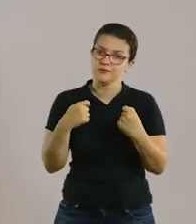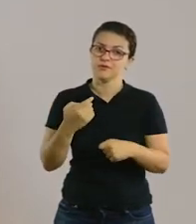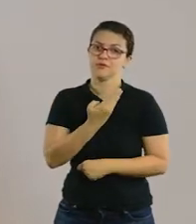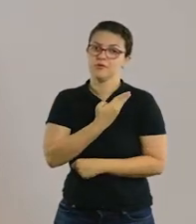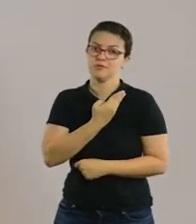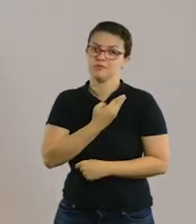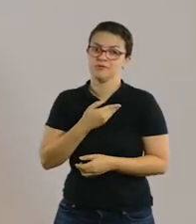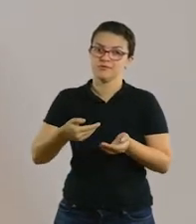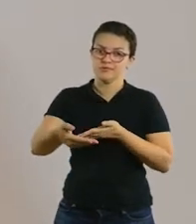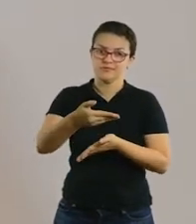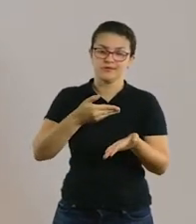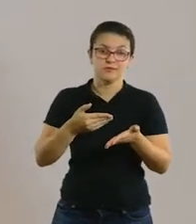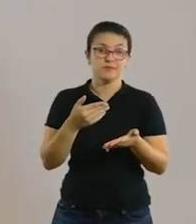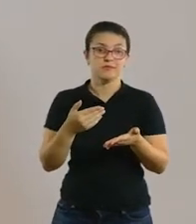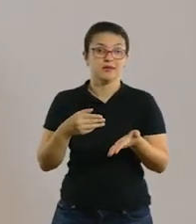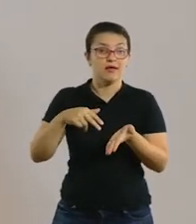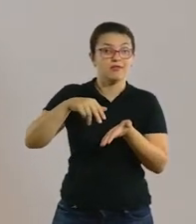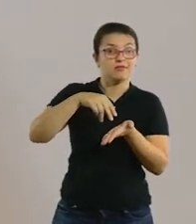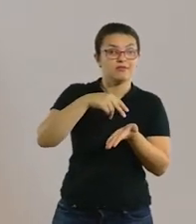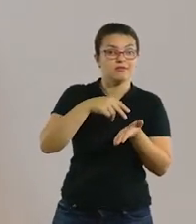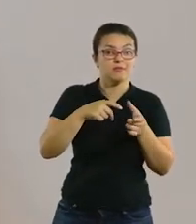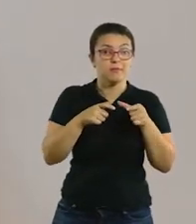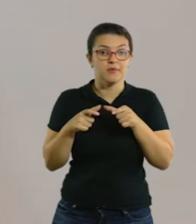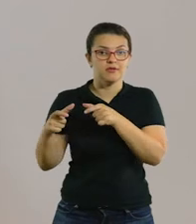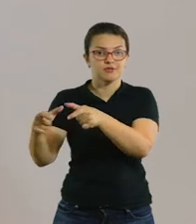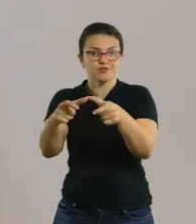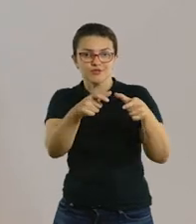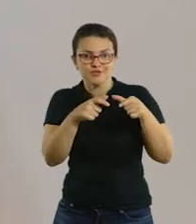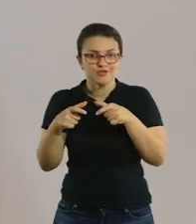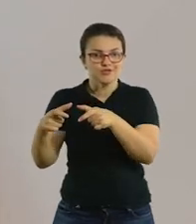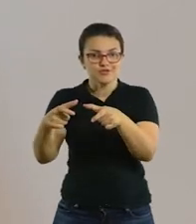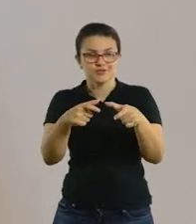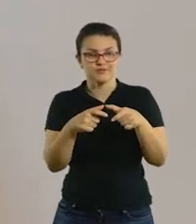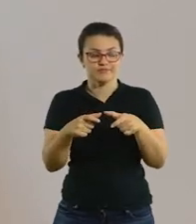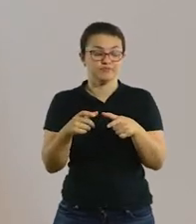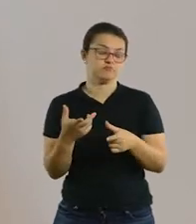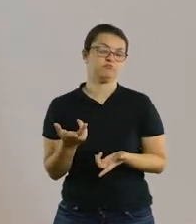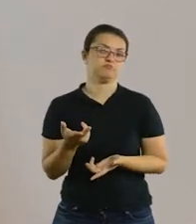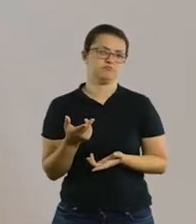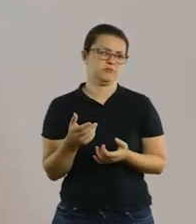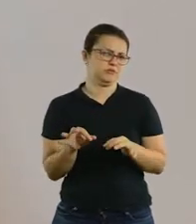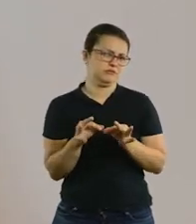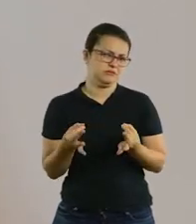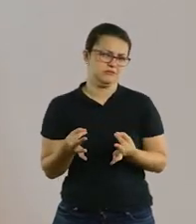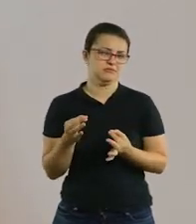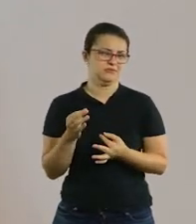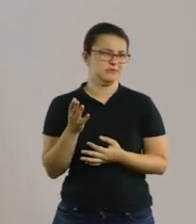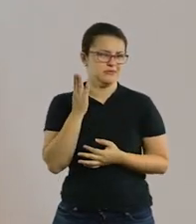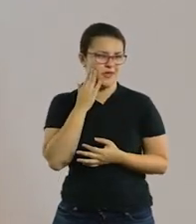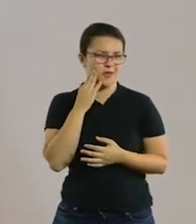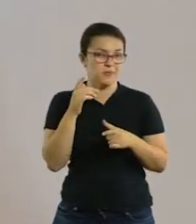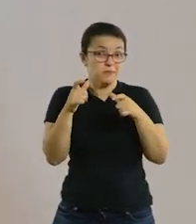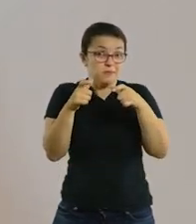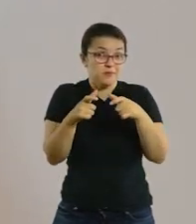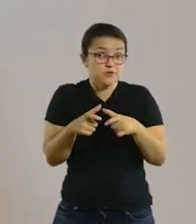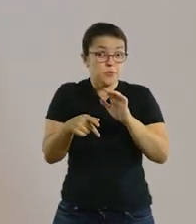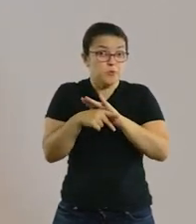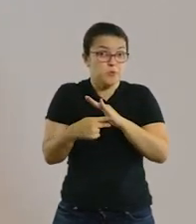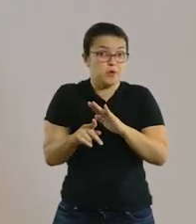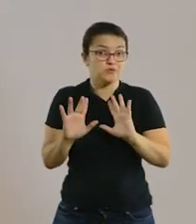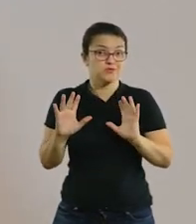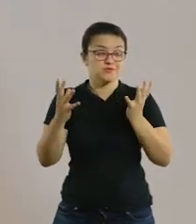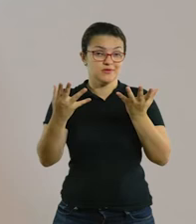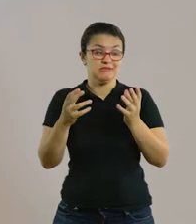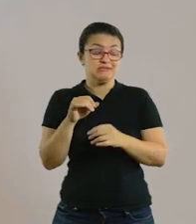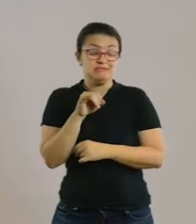Eu estou falando da brincadeira dança do pratinho, tá? E é bem simples de fazer, você vai precisar de um pratinho, aqueles de festa, caso